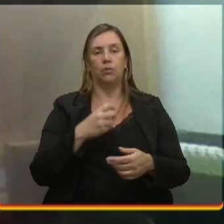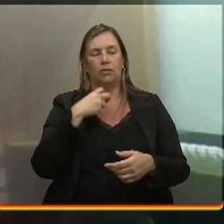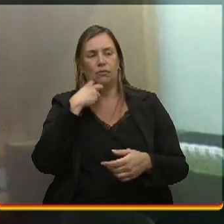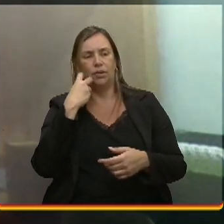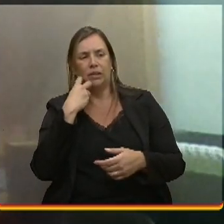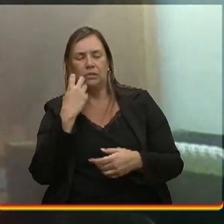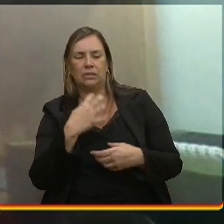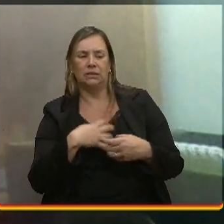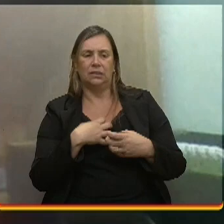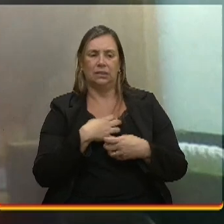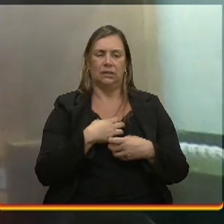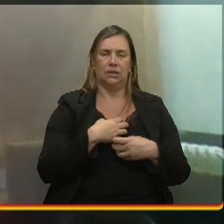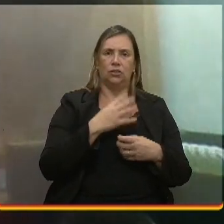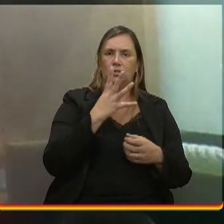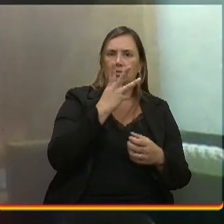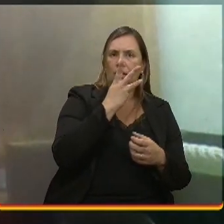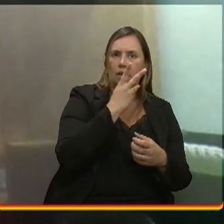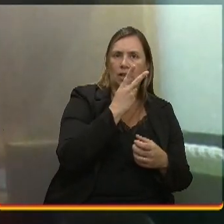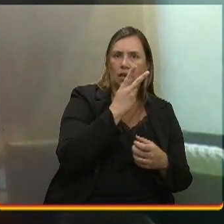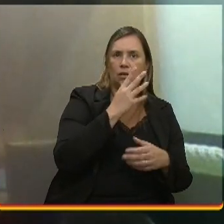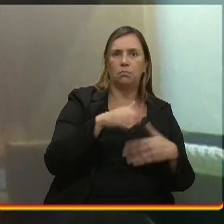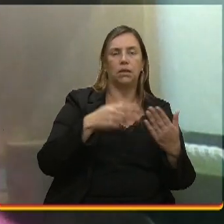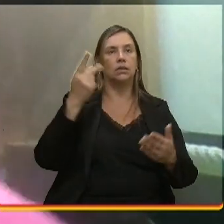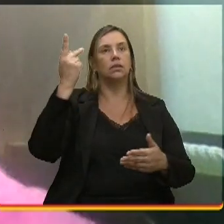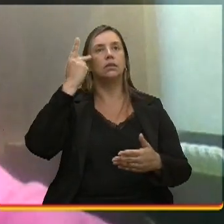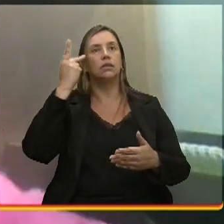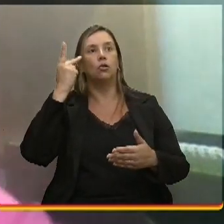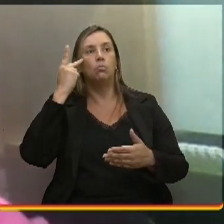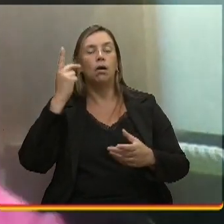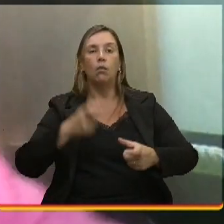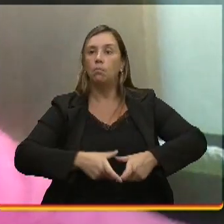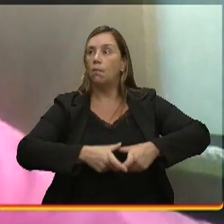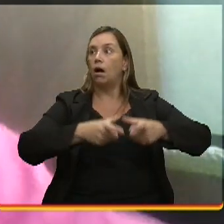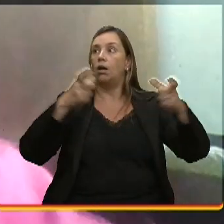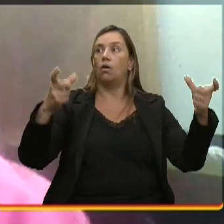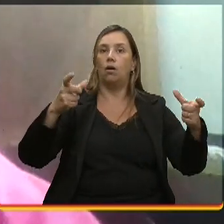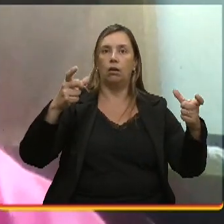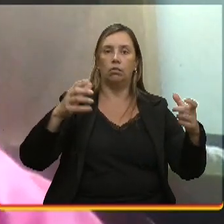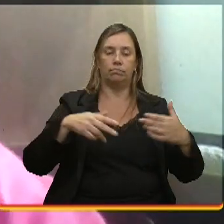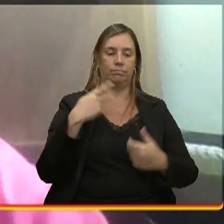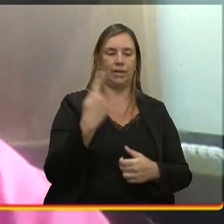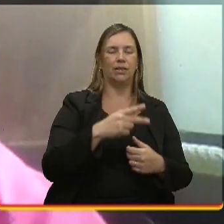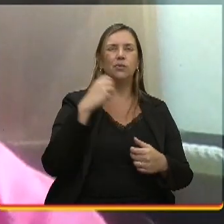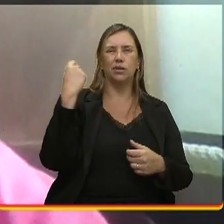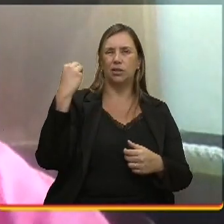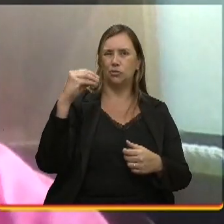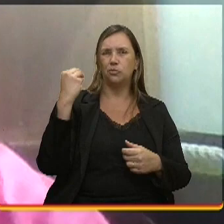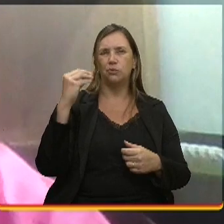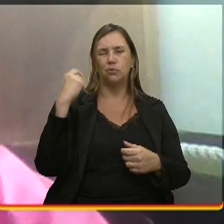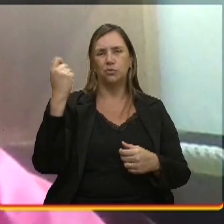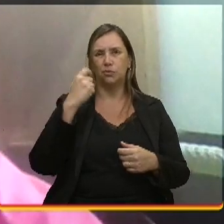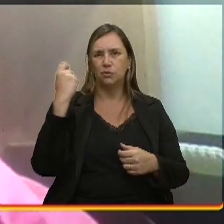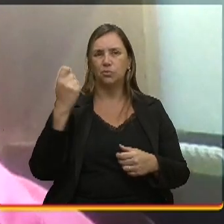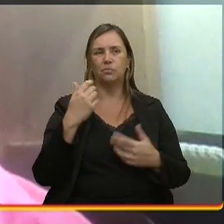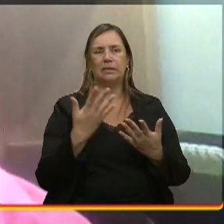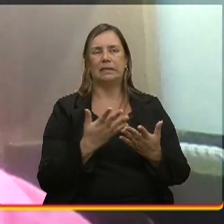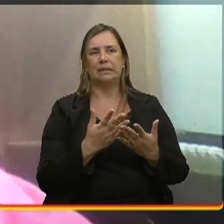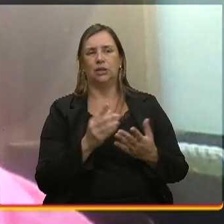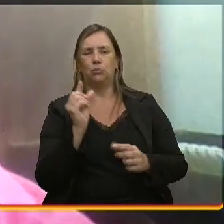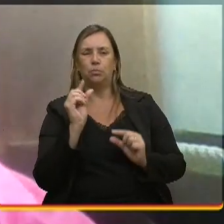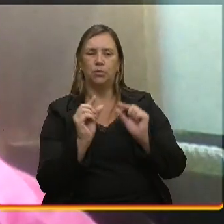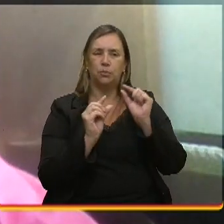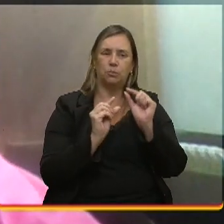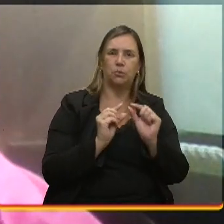né, em São Paulo a gente bomba, é uma loucura, mas o Rio Grande do Sul ainda tem um quesito muito de